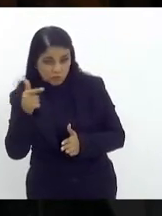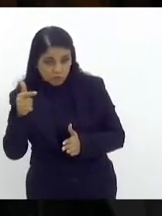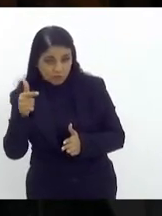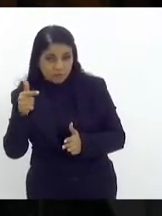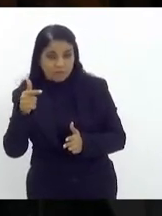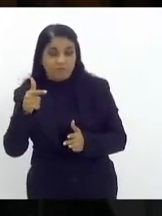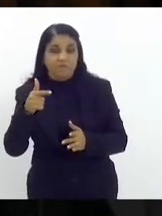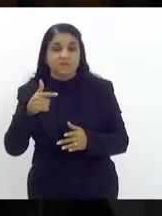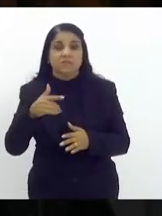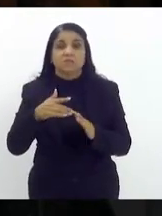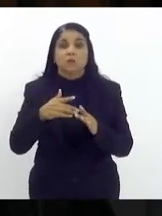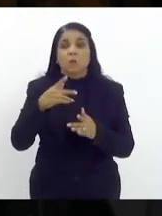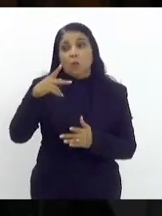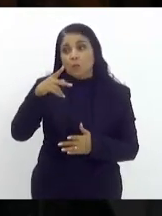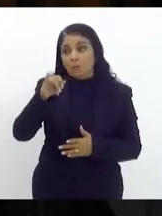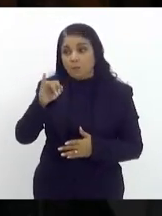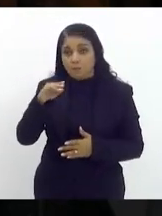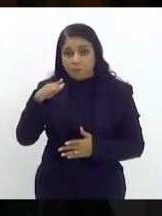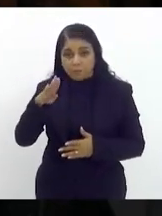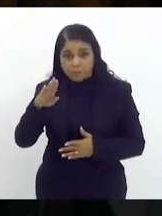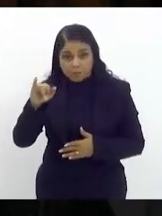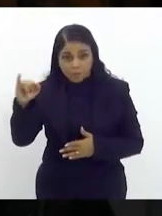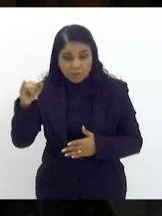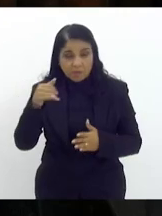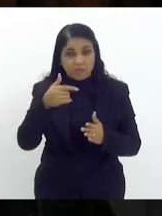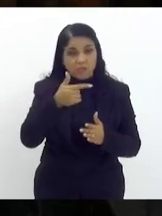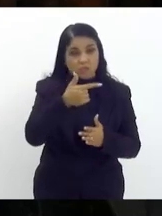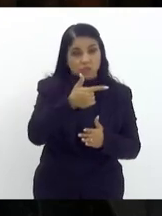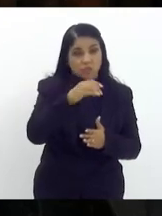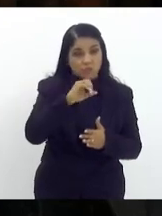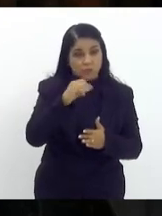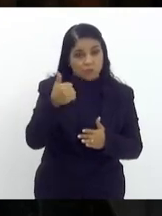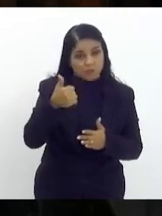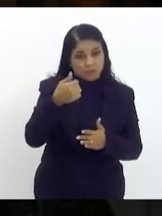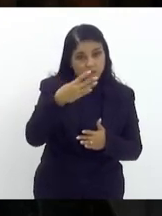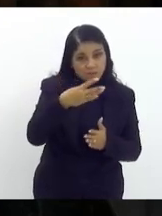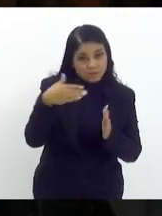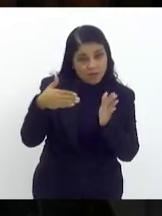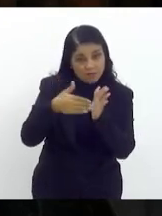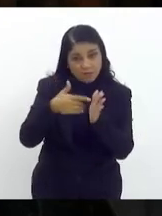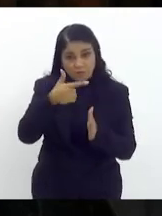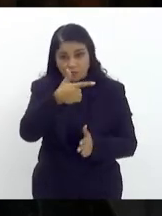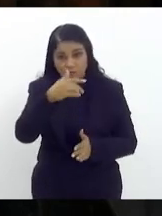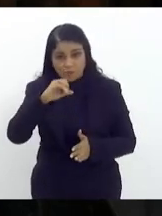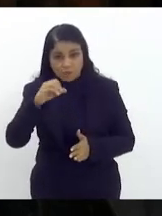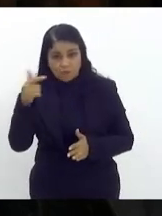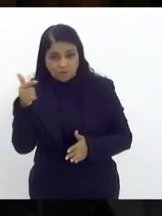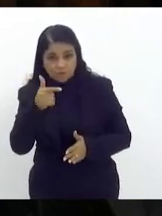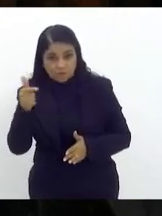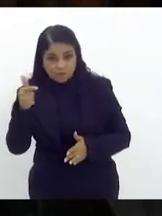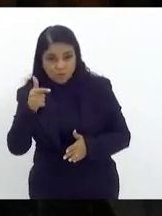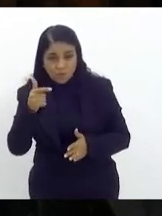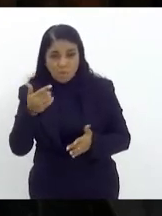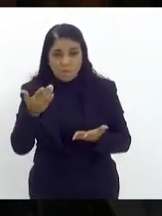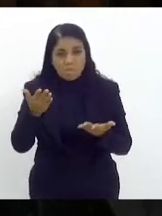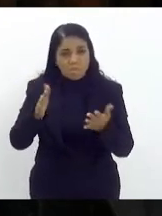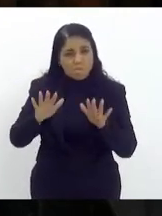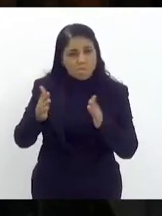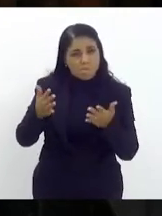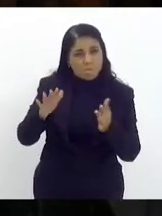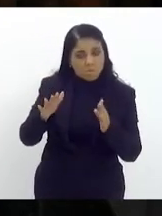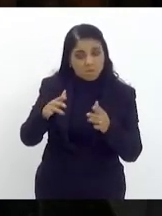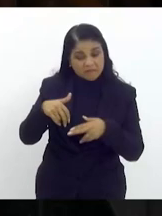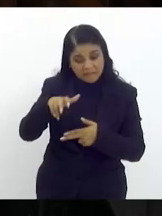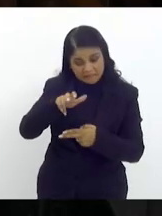2013 a 2022 na média o senhor está sentado na cadeira não vai